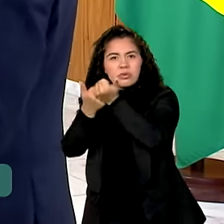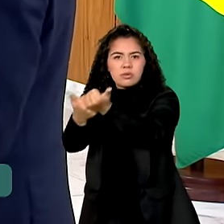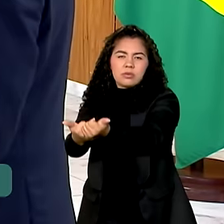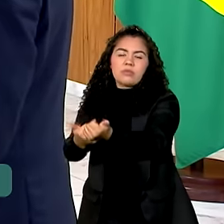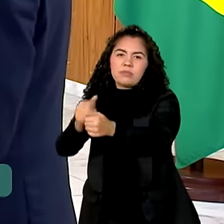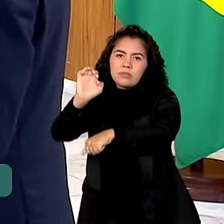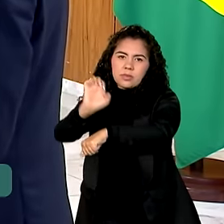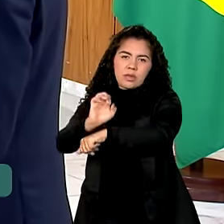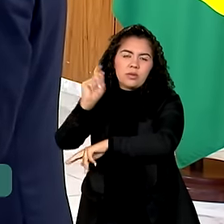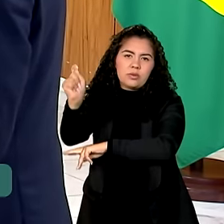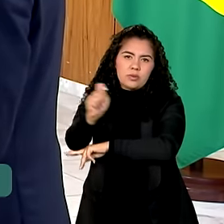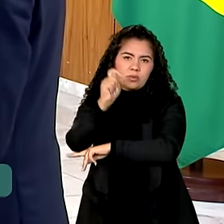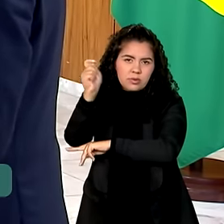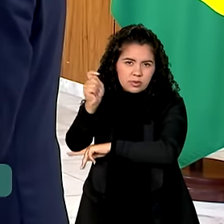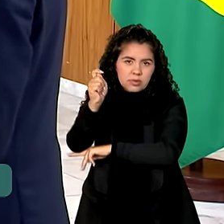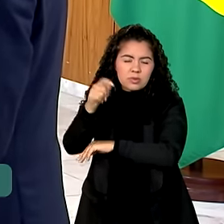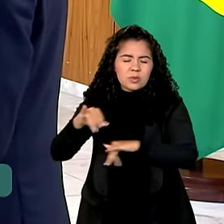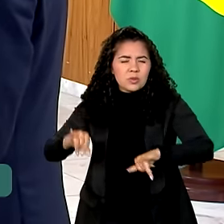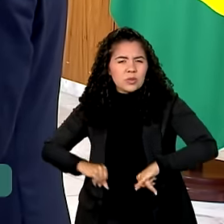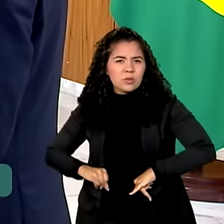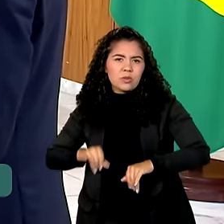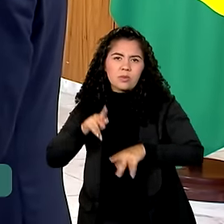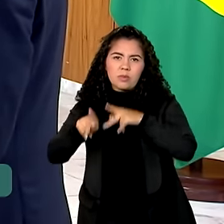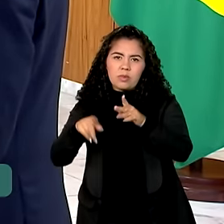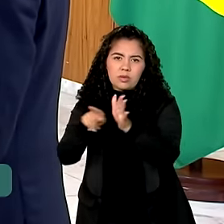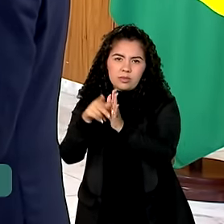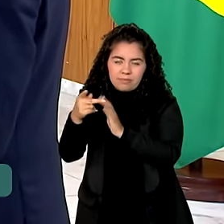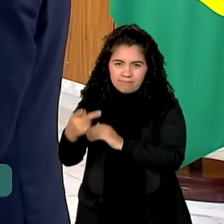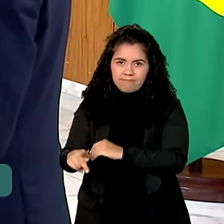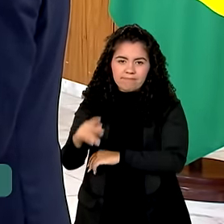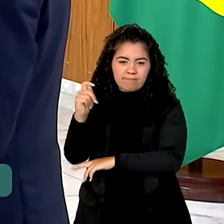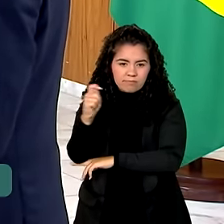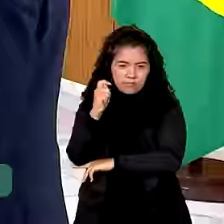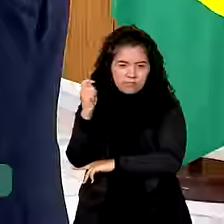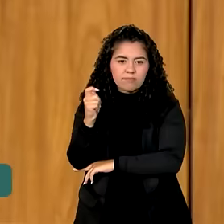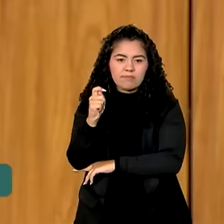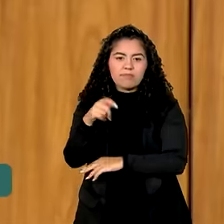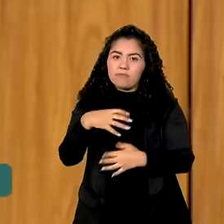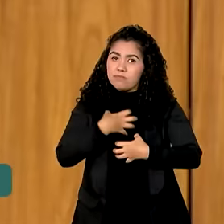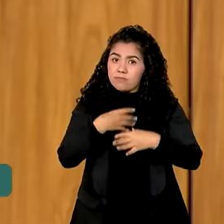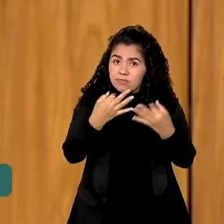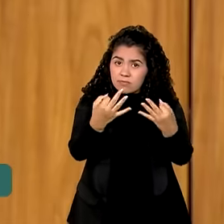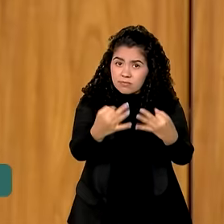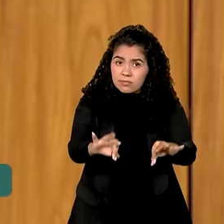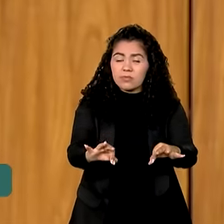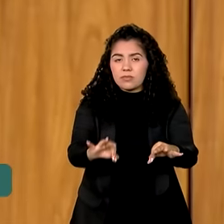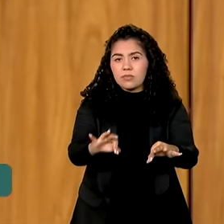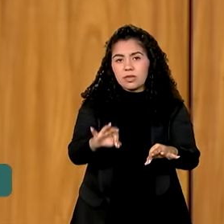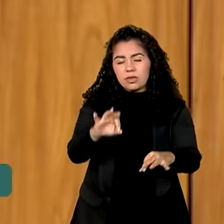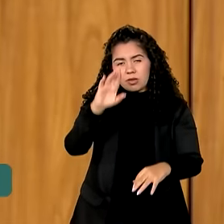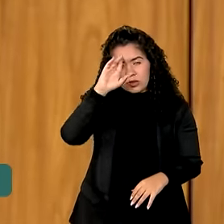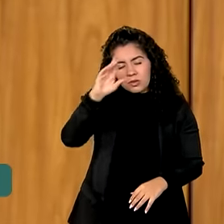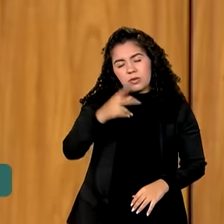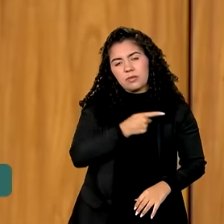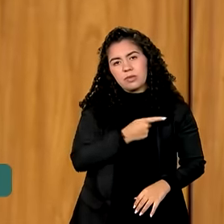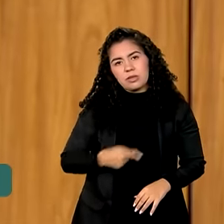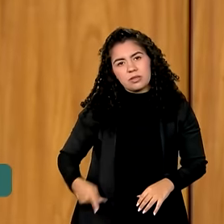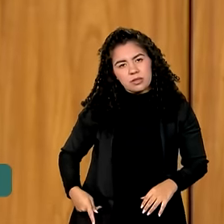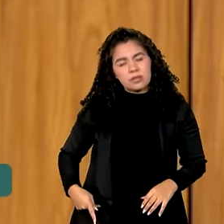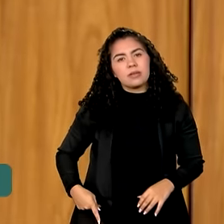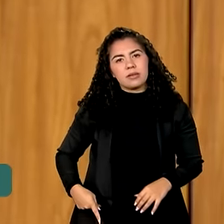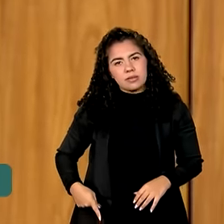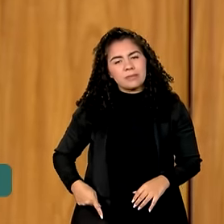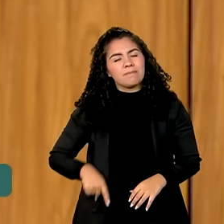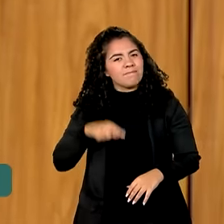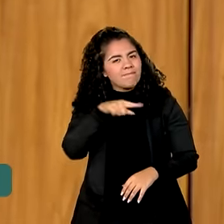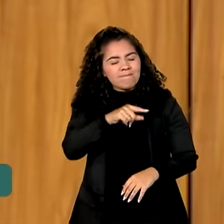sofrimento do povo brasileiro no estado do Rio Grande do Sul. Pode ter certeza, presidente, que foi de muita, mas de